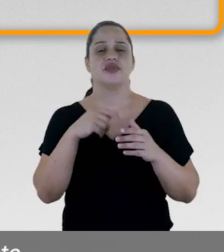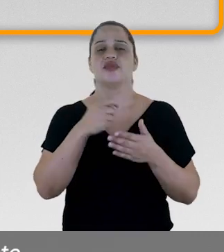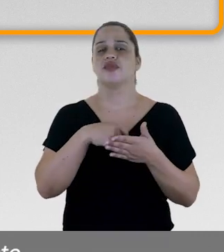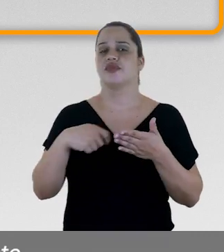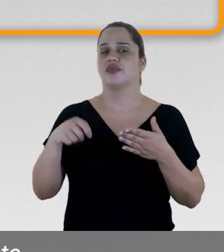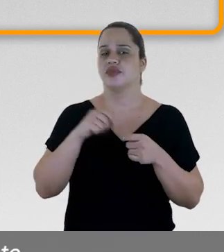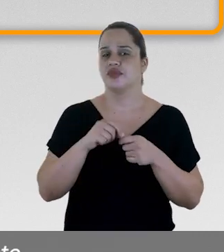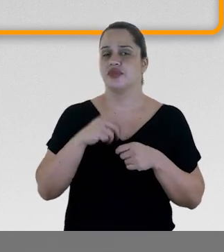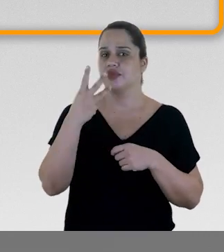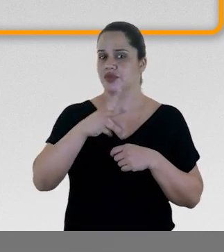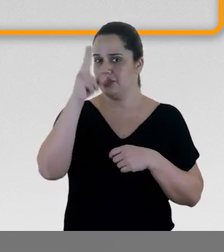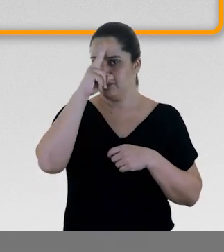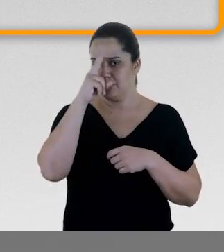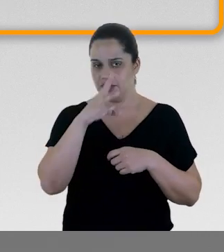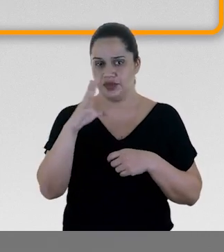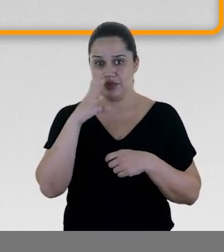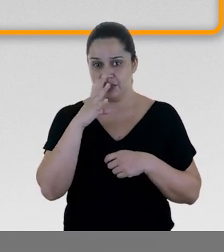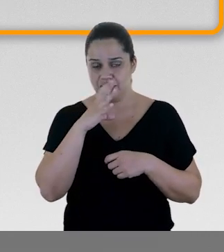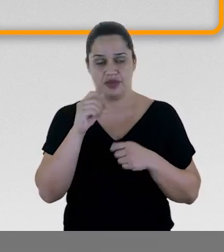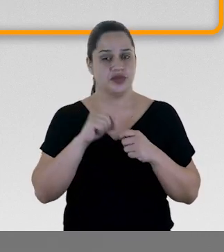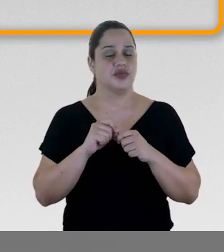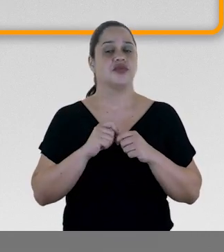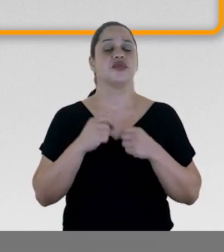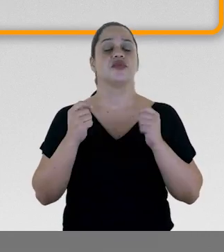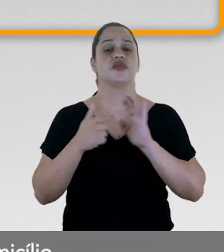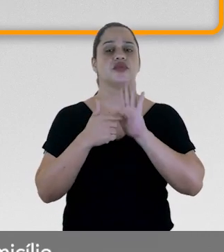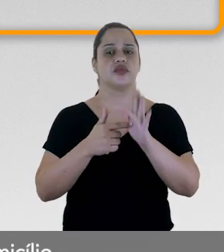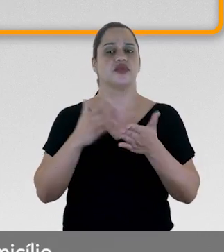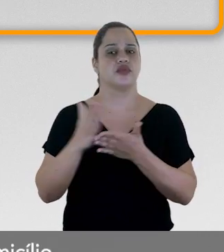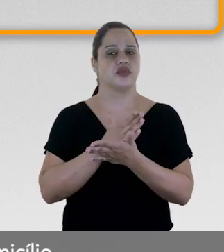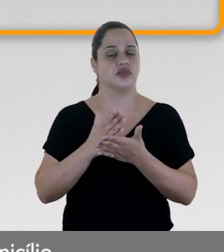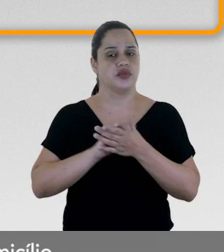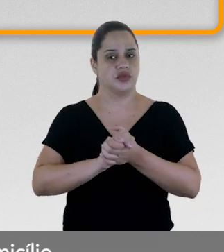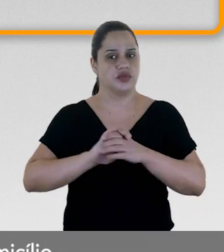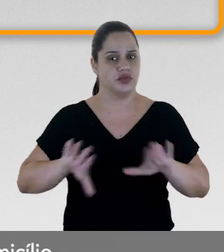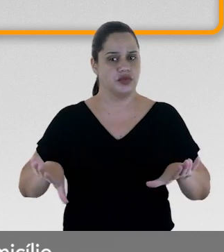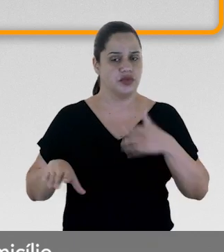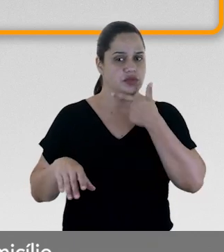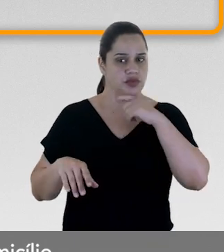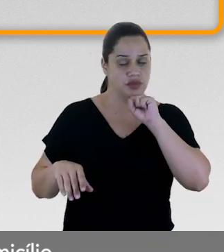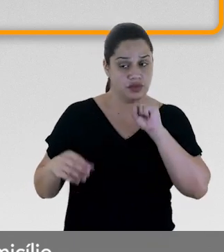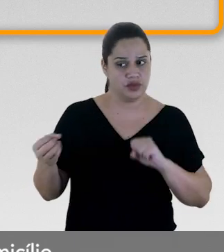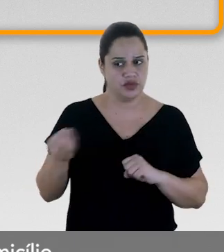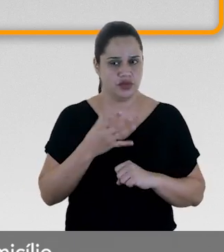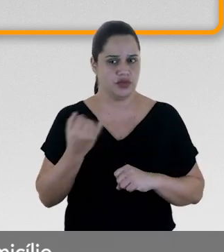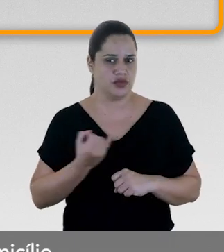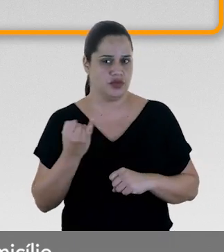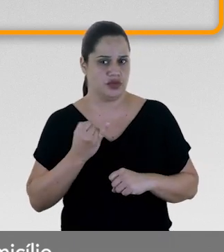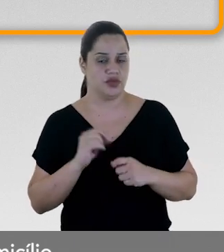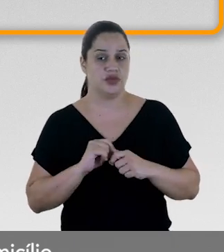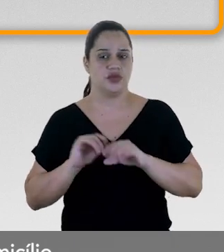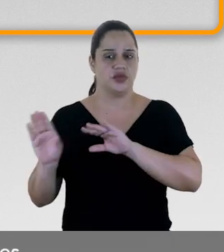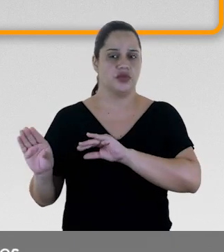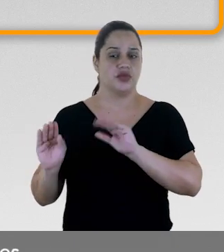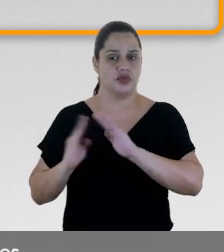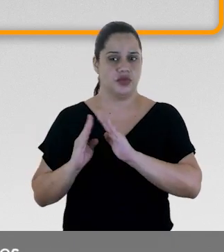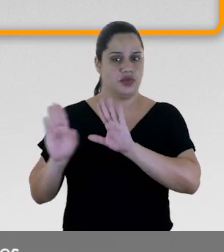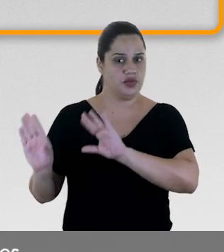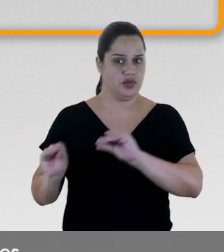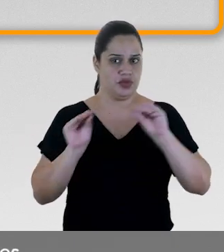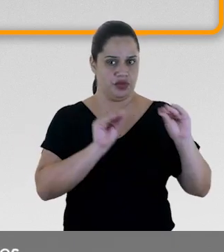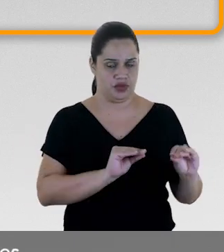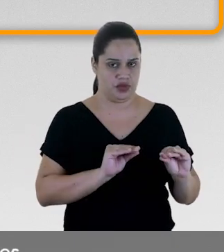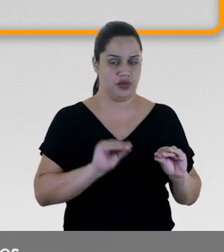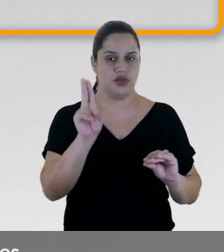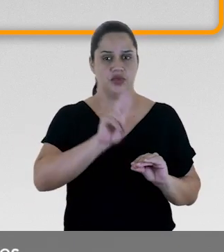Histórias de Encanto trabalha a separação dos pais, a chegada de novos irmãos e a mudança de domicílio através